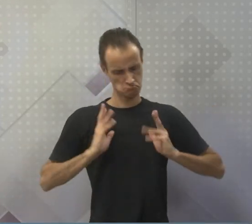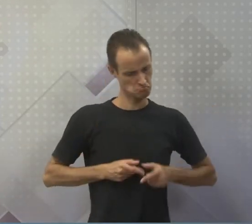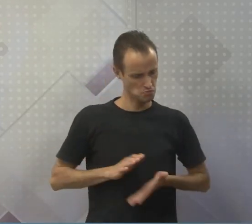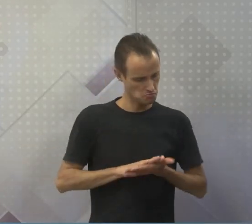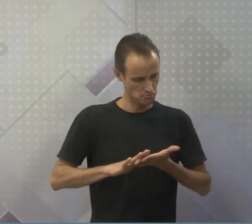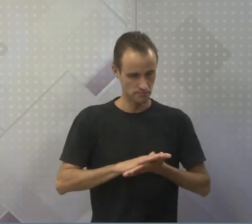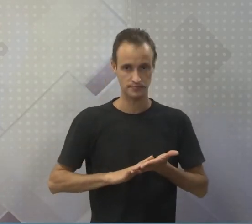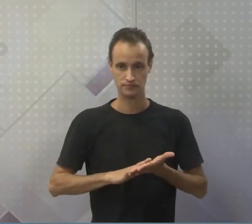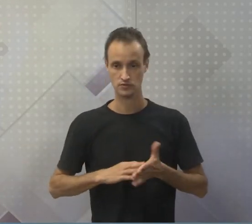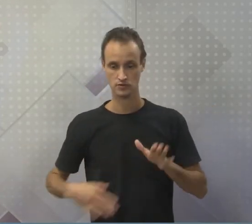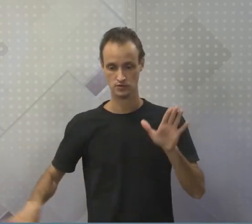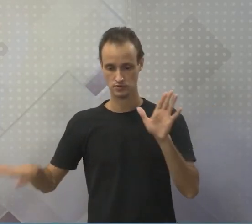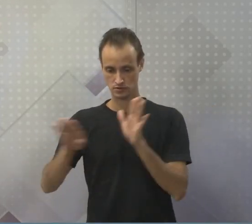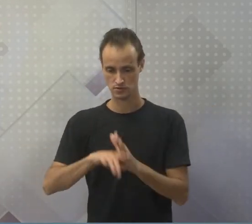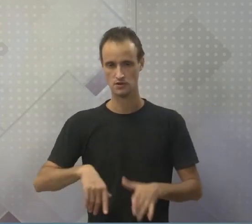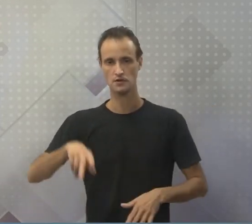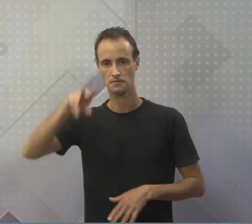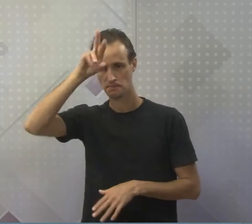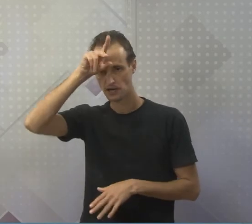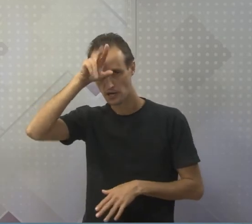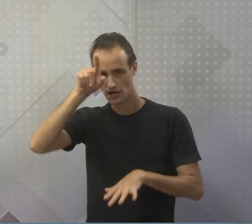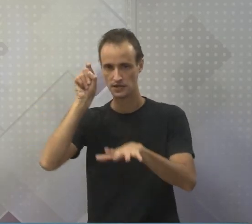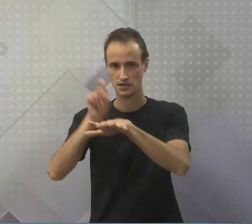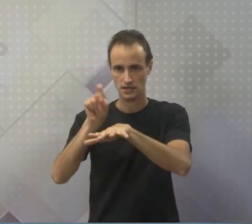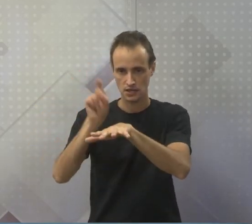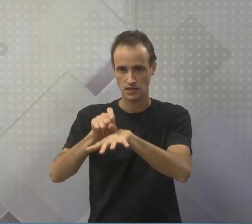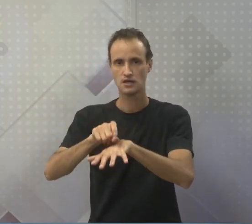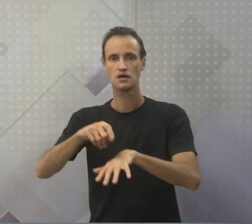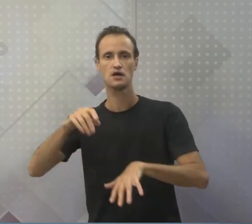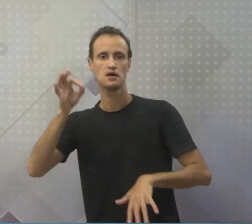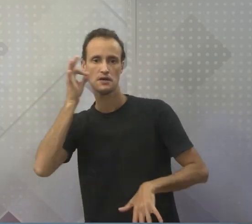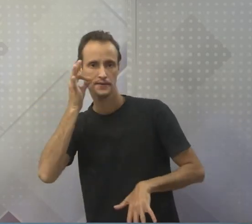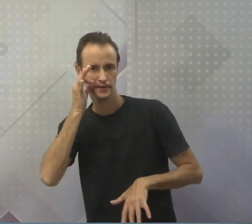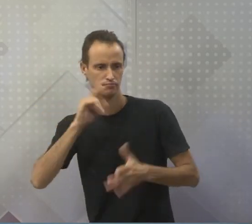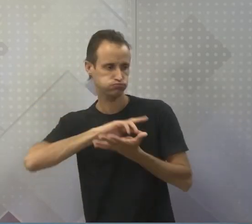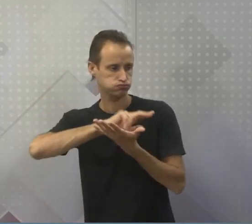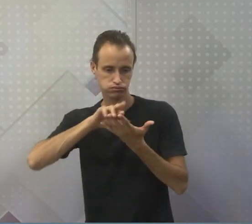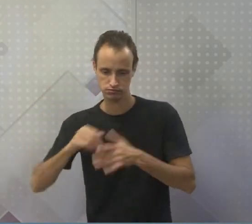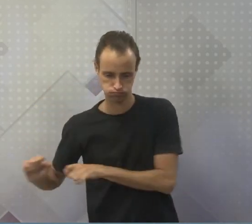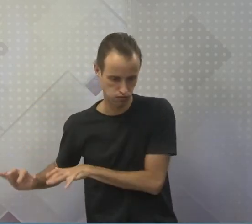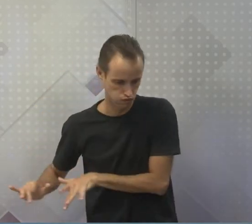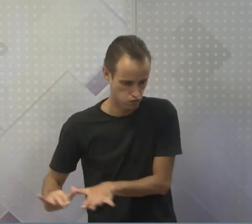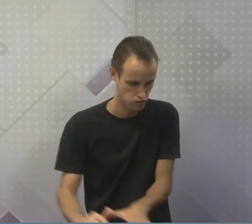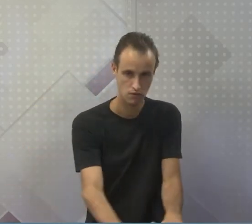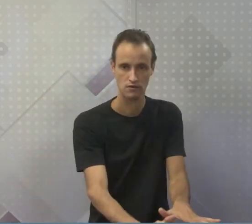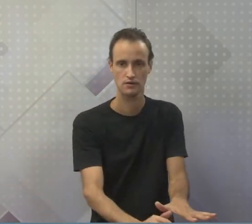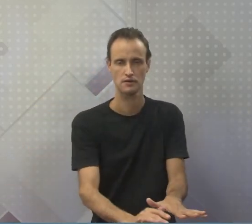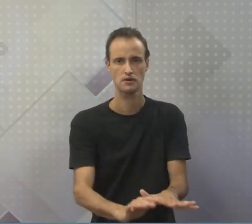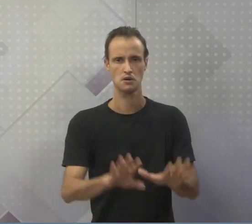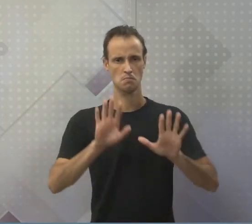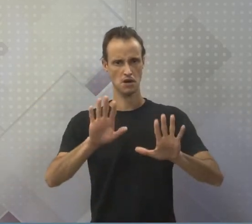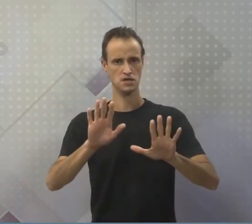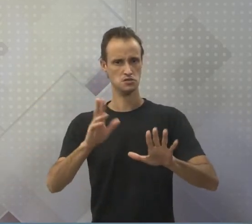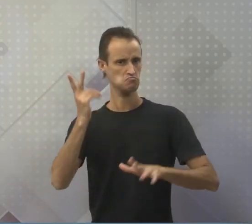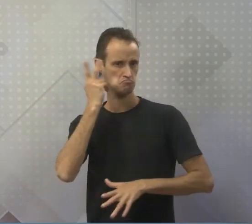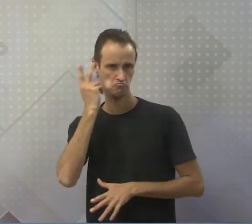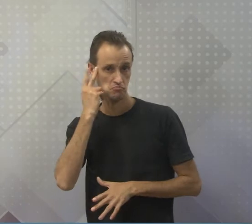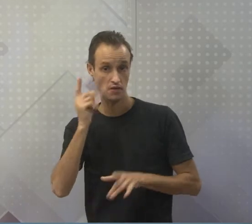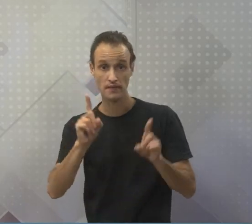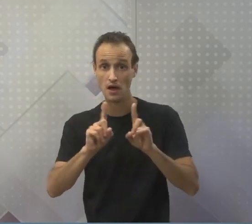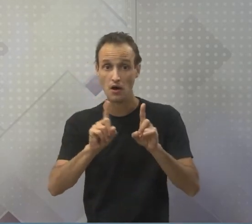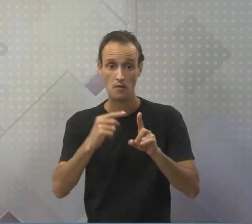aparecerão ratos, não aparecerão ratos, baratos, escorpião, aparecerá tudo. Mas não é uma geração espontânea, e sim